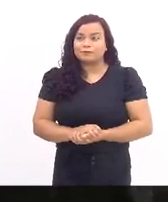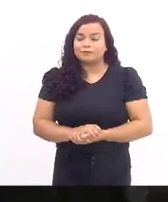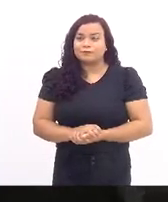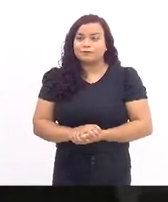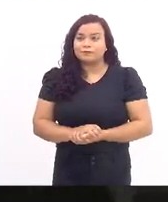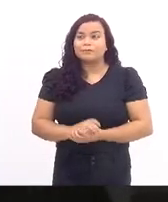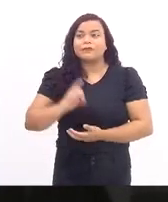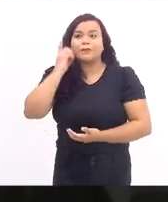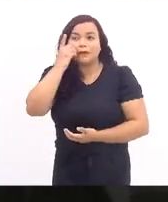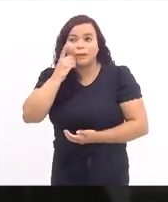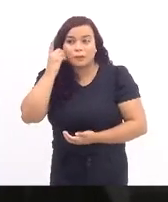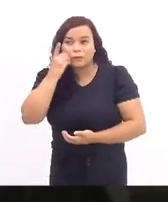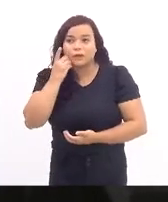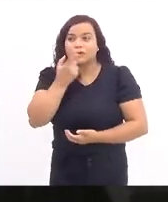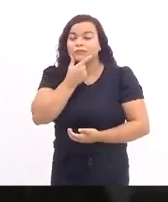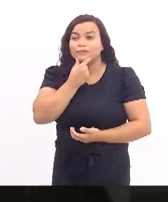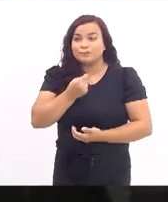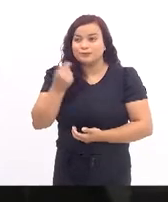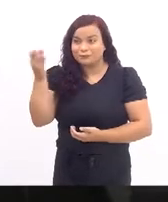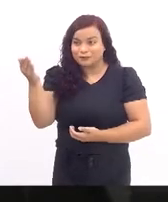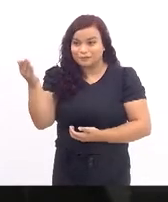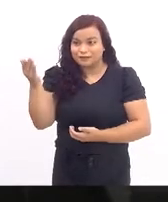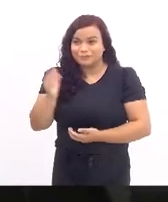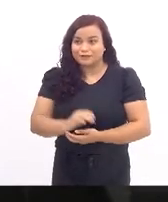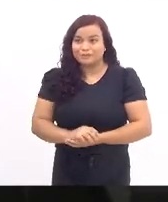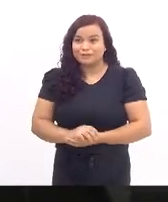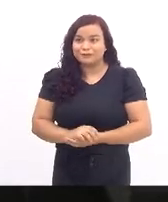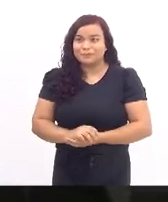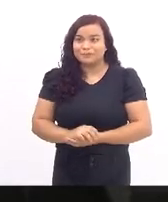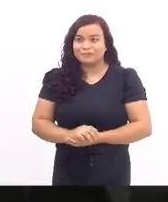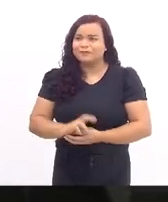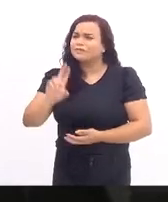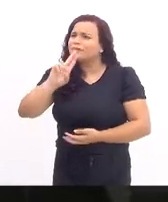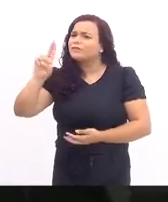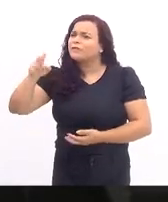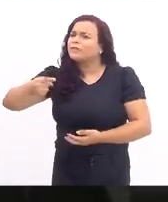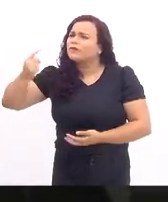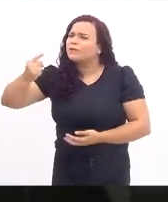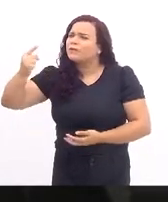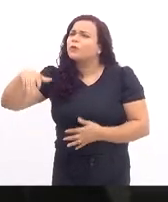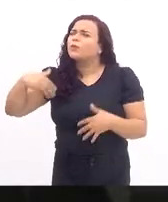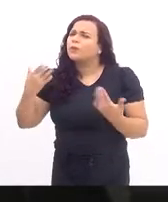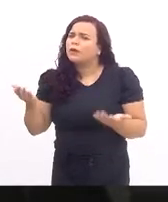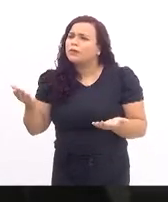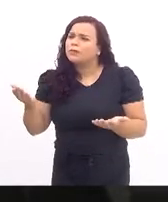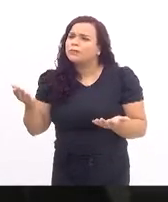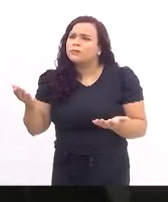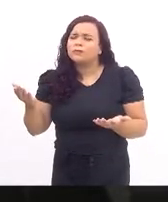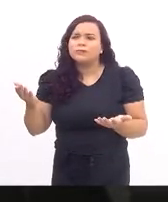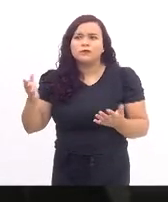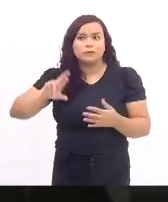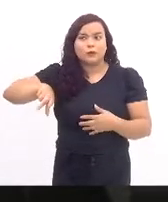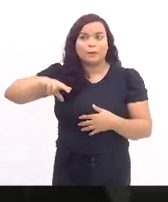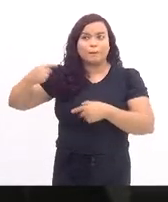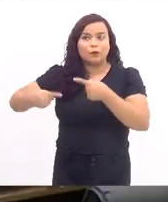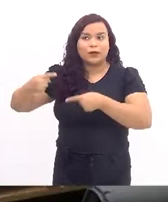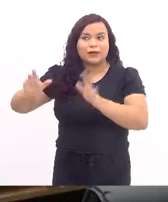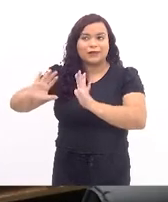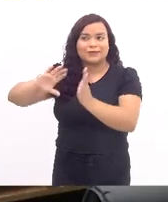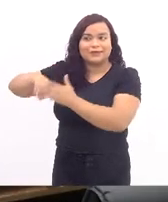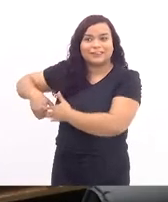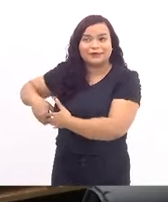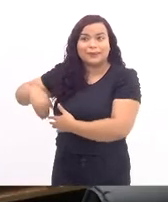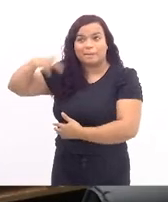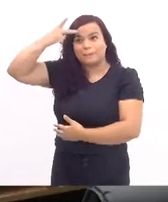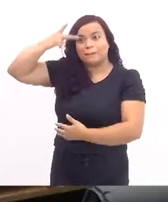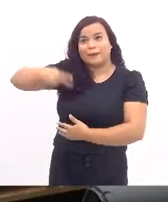senhor deputado, qual é o seu primeiro nome, deputado? Se é o político, porque